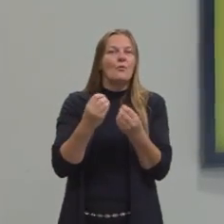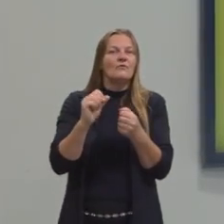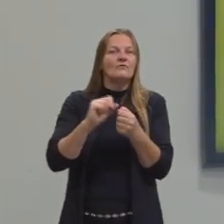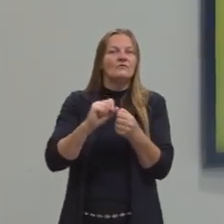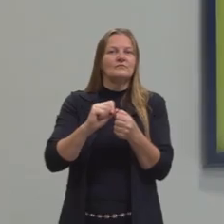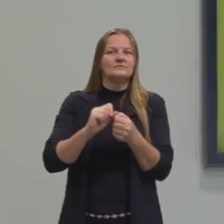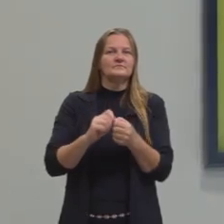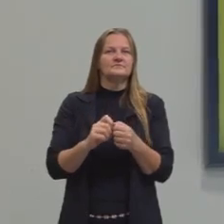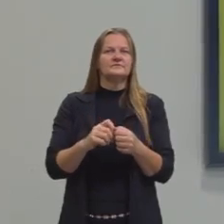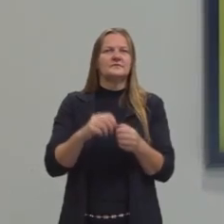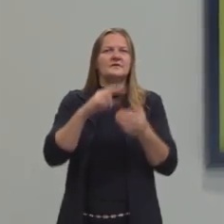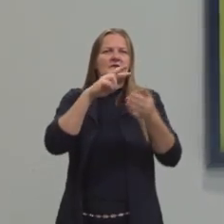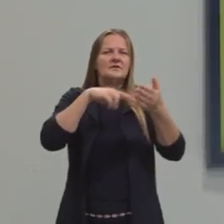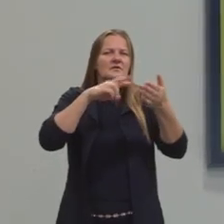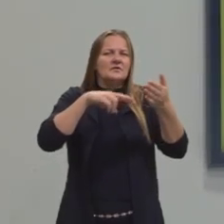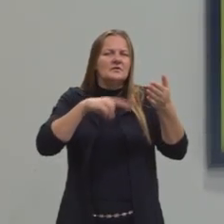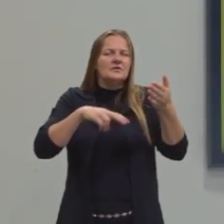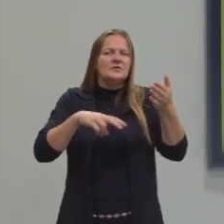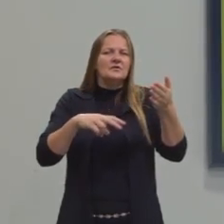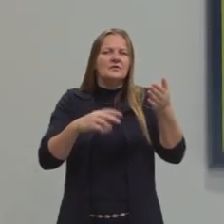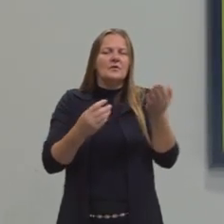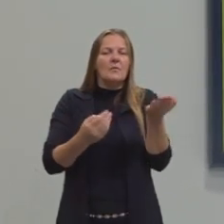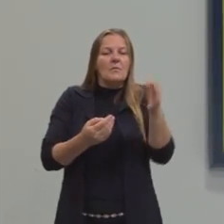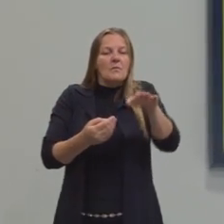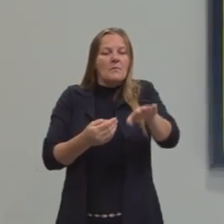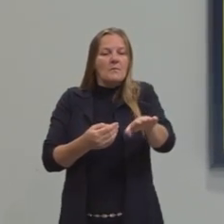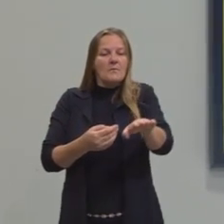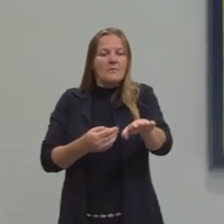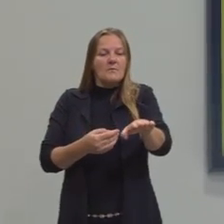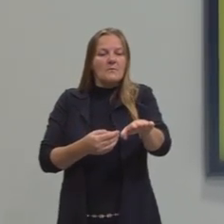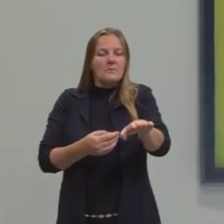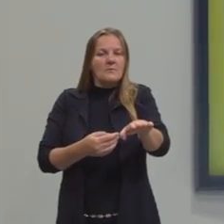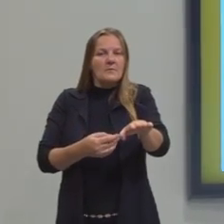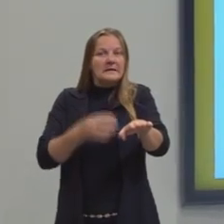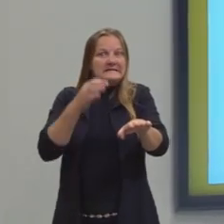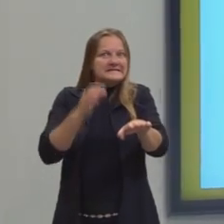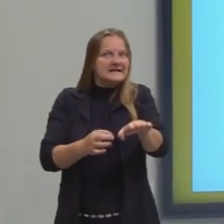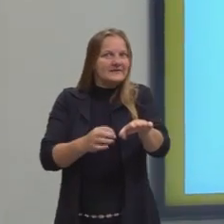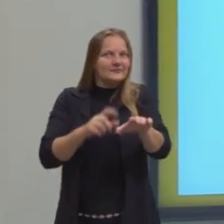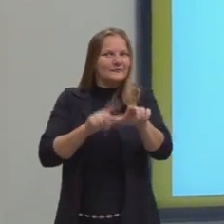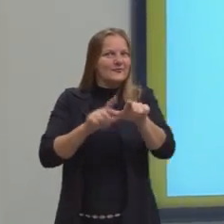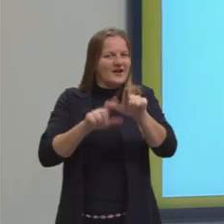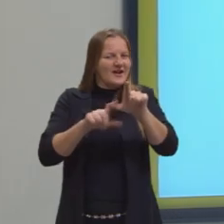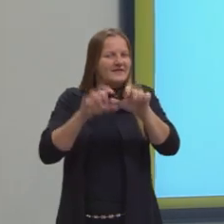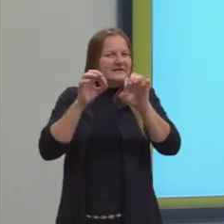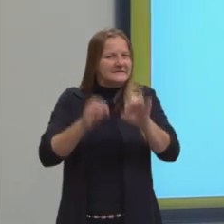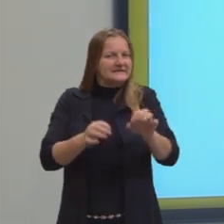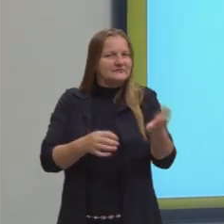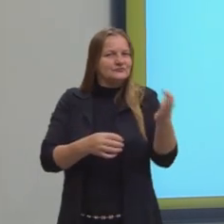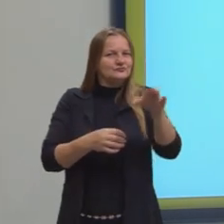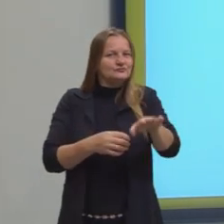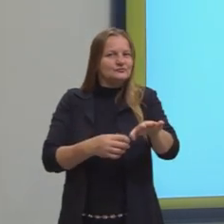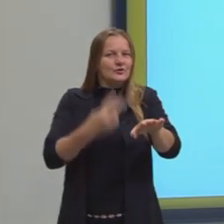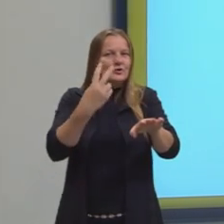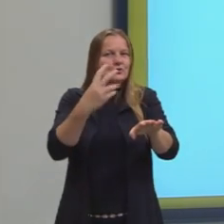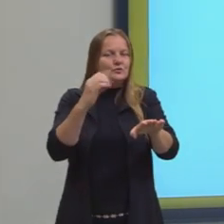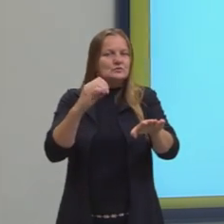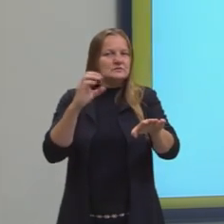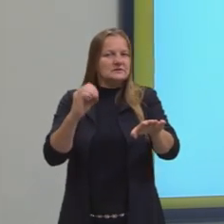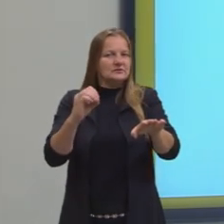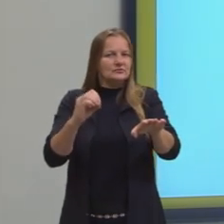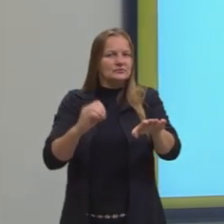Vamos ler de novo. Ao desvirá-las para cada letra que esteja na posição correta, ganhará um prêmio de R$ 200,00.